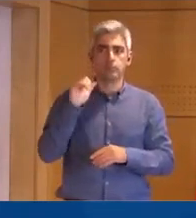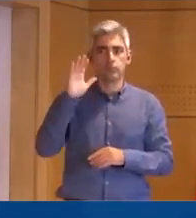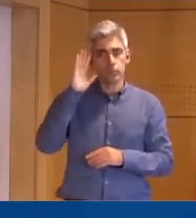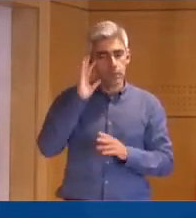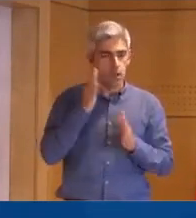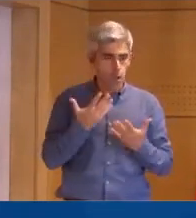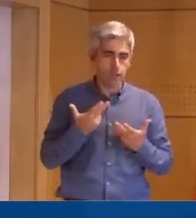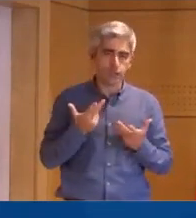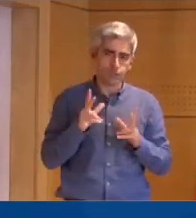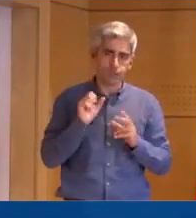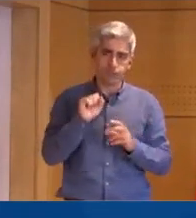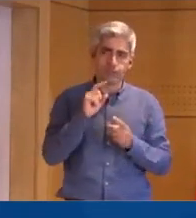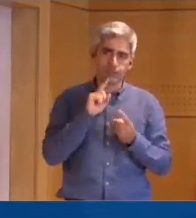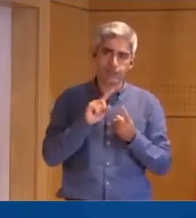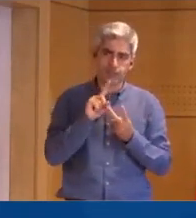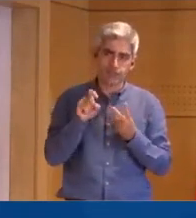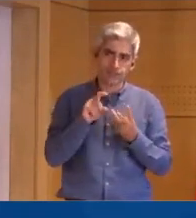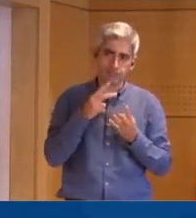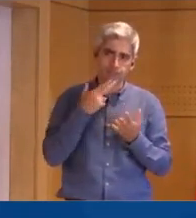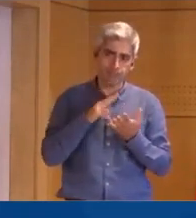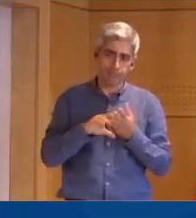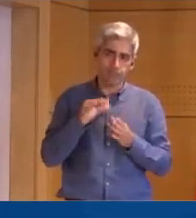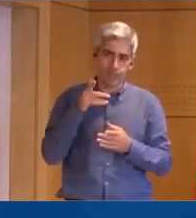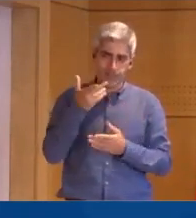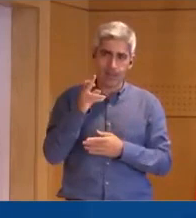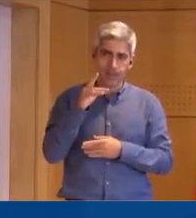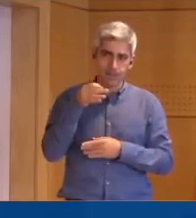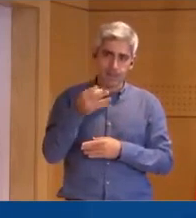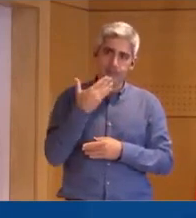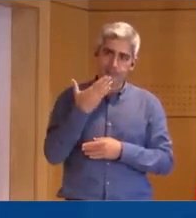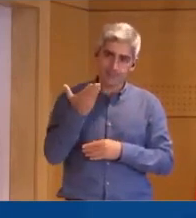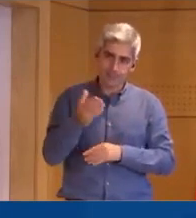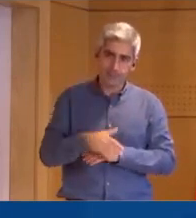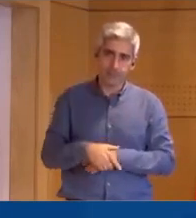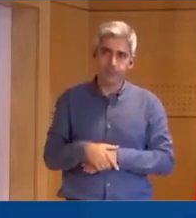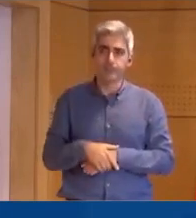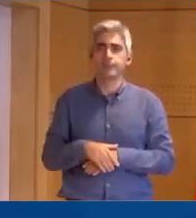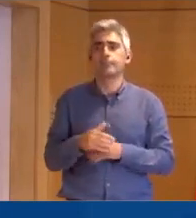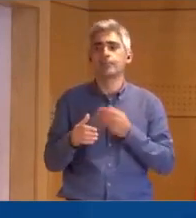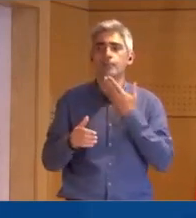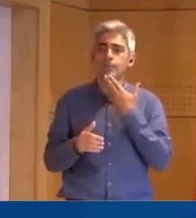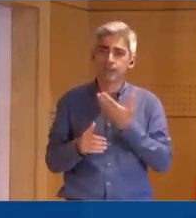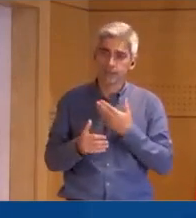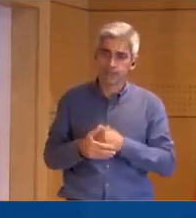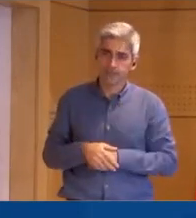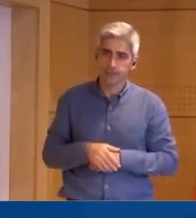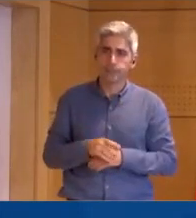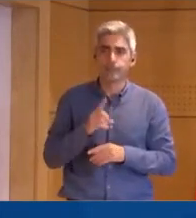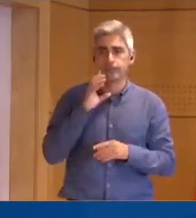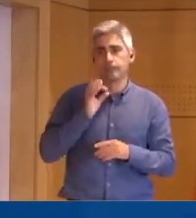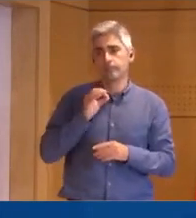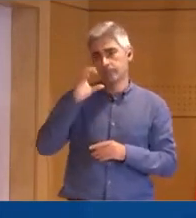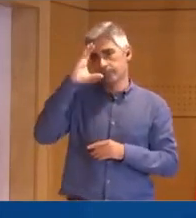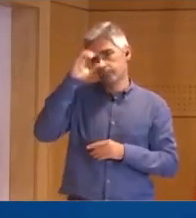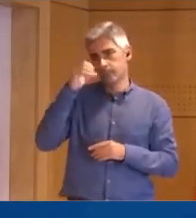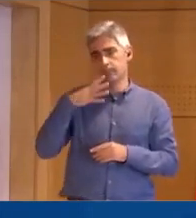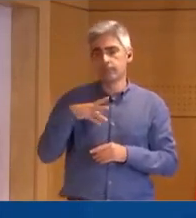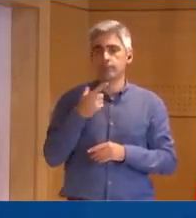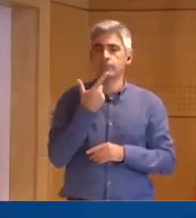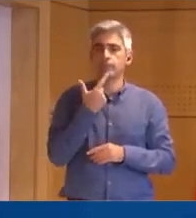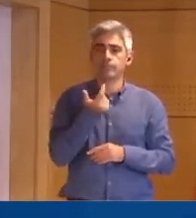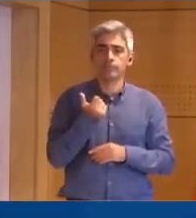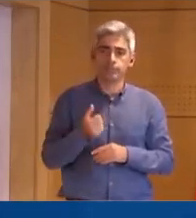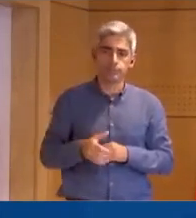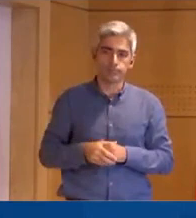Ficamos disponíveis agora para as vossas questões e, efetivamente, a primeira questão é da RTP. Faz favor. Obrigada. Senhora Ministra, queria lhe perguntar